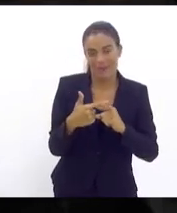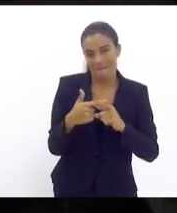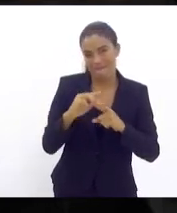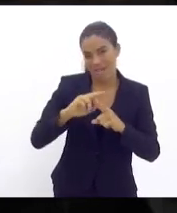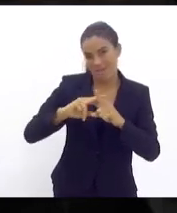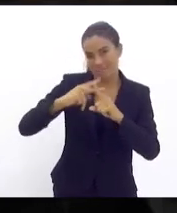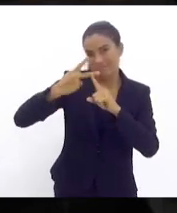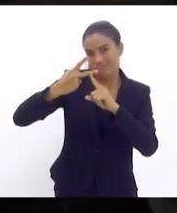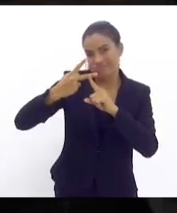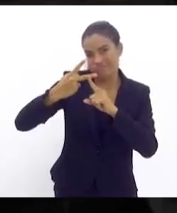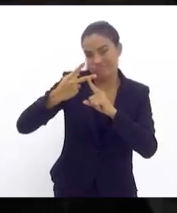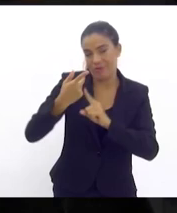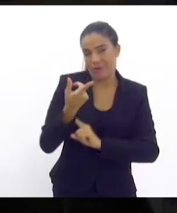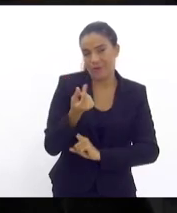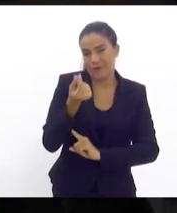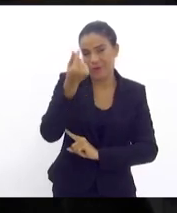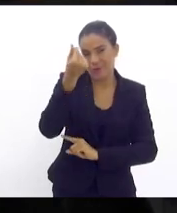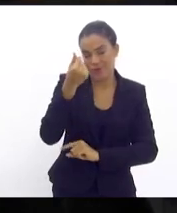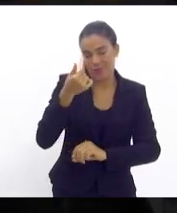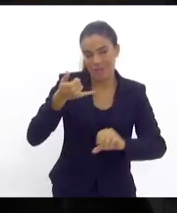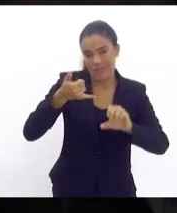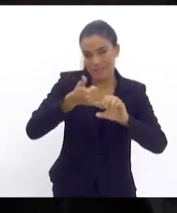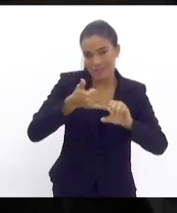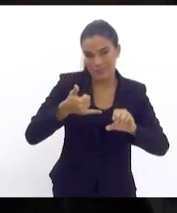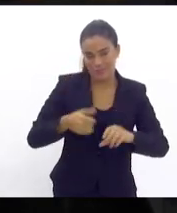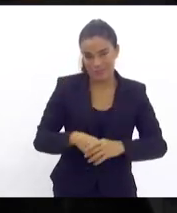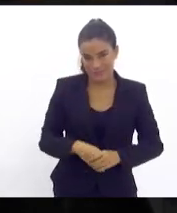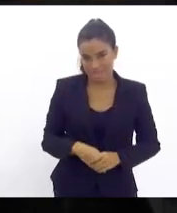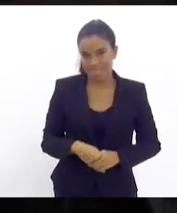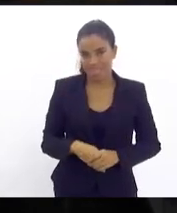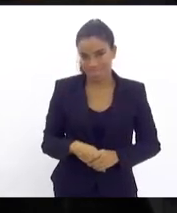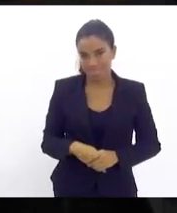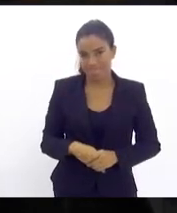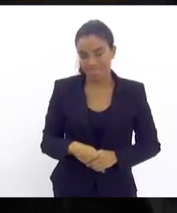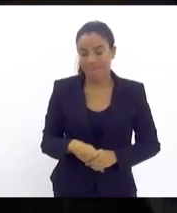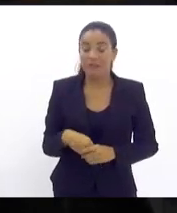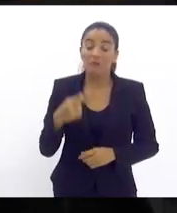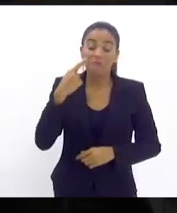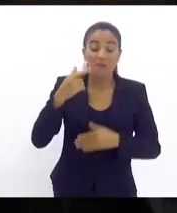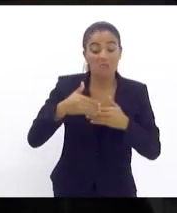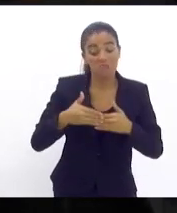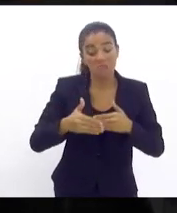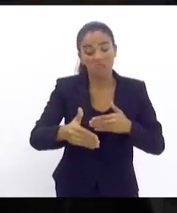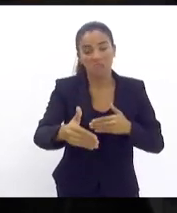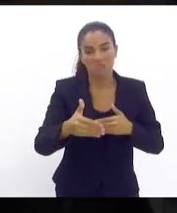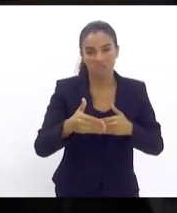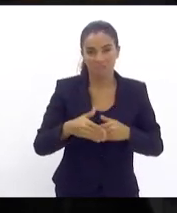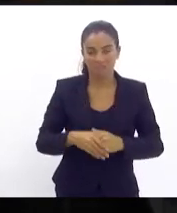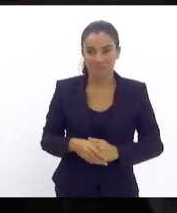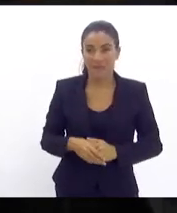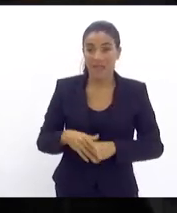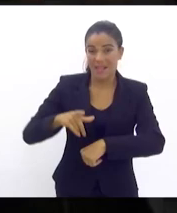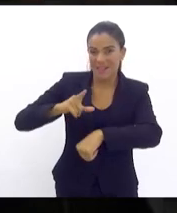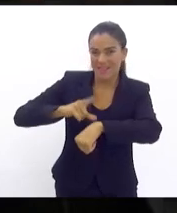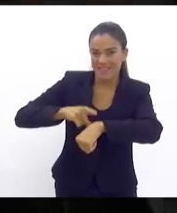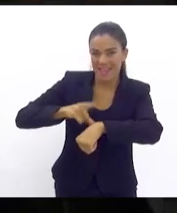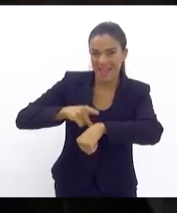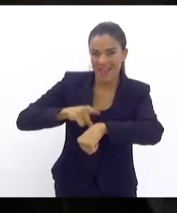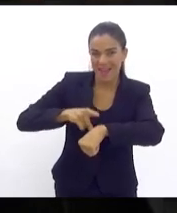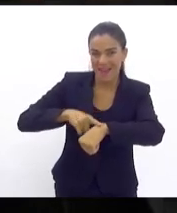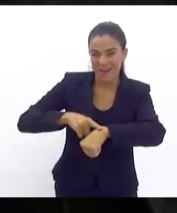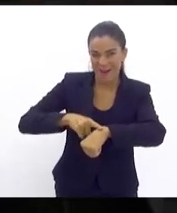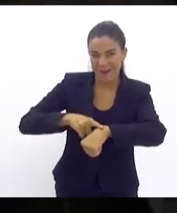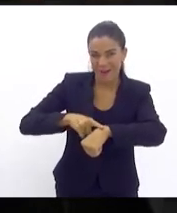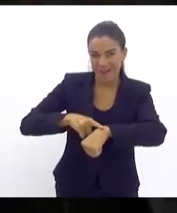da gasolina. veremos os próximos passos. Porque na hora de fazer a